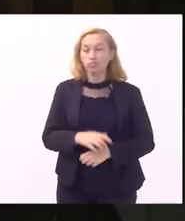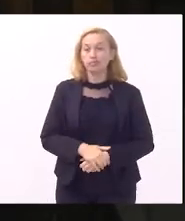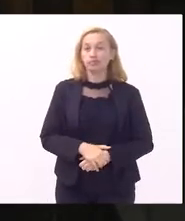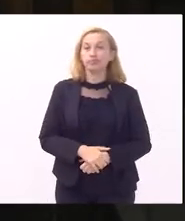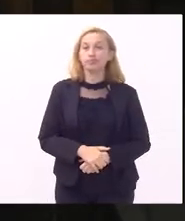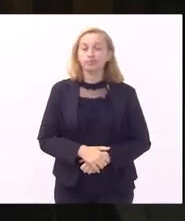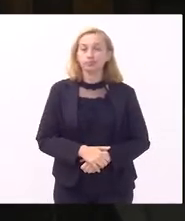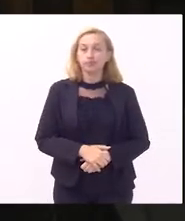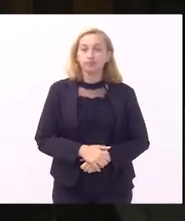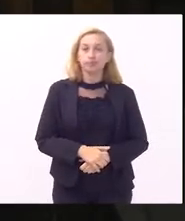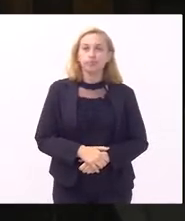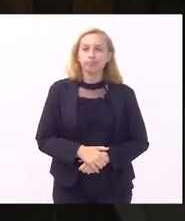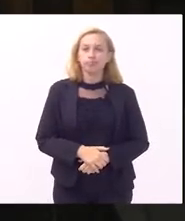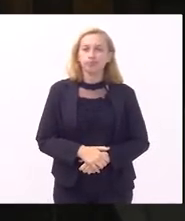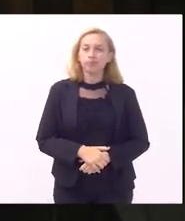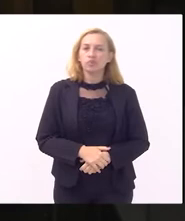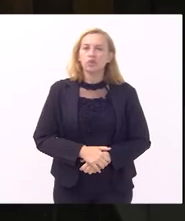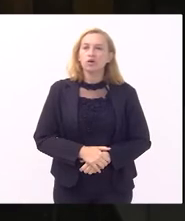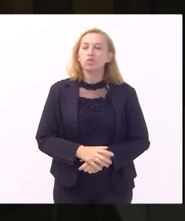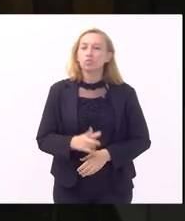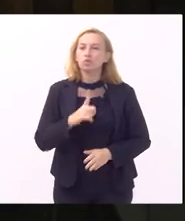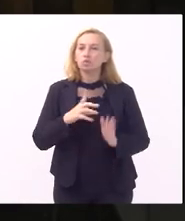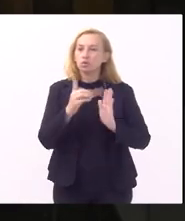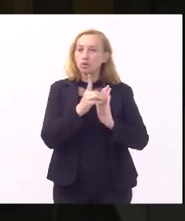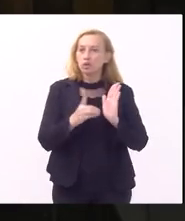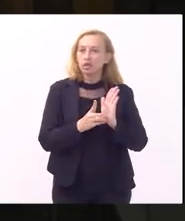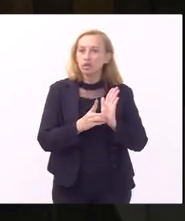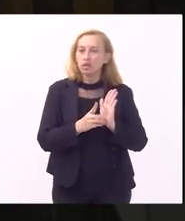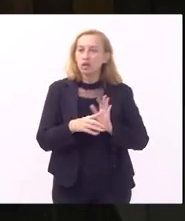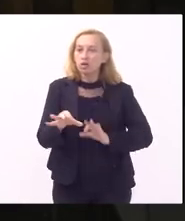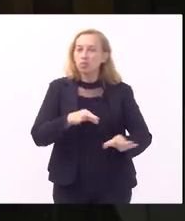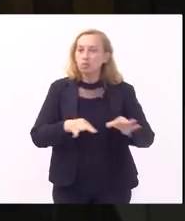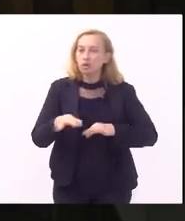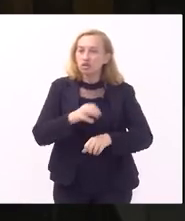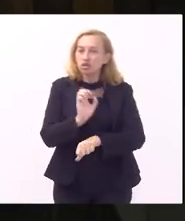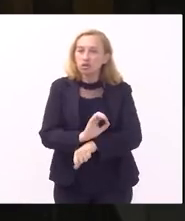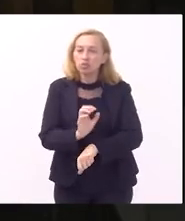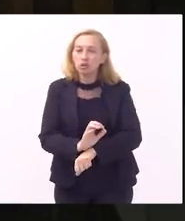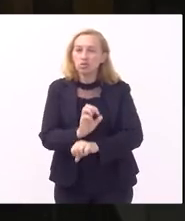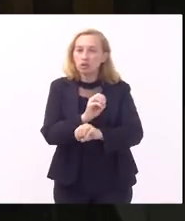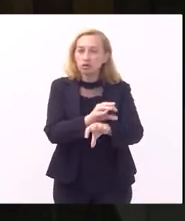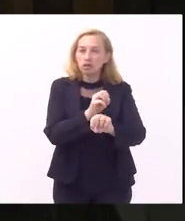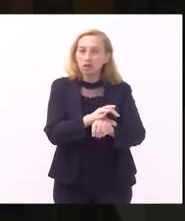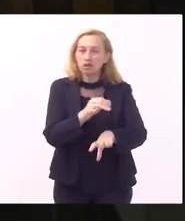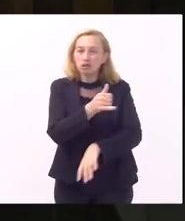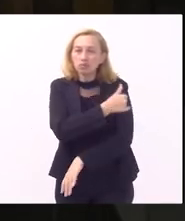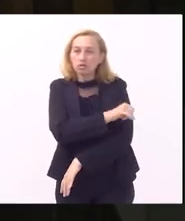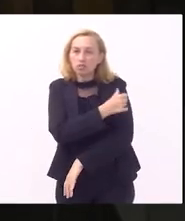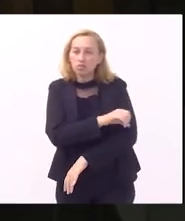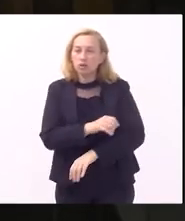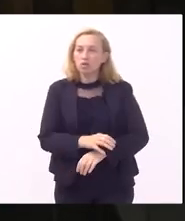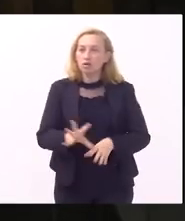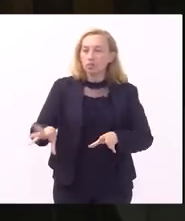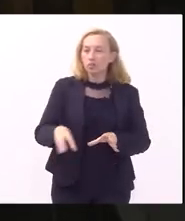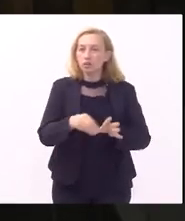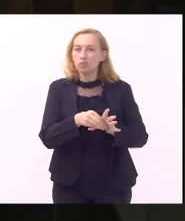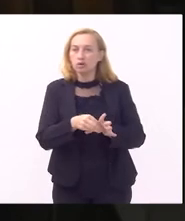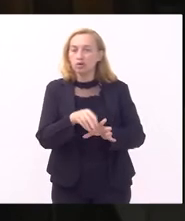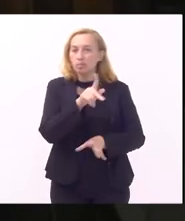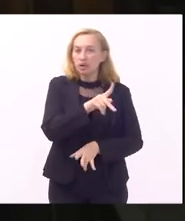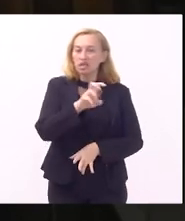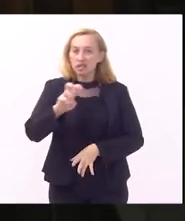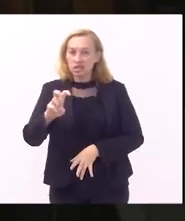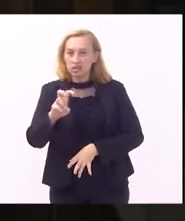encontra-se no teor do próprio decreto que considera o plano estadual de educação do Rio de Janeiro como justificativa para a implementação do PECIM